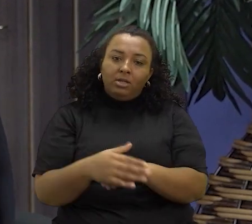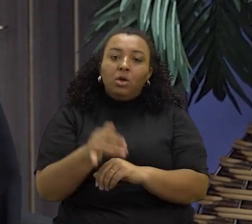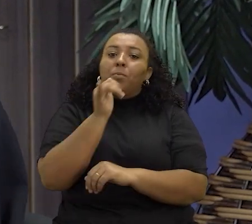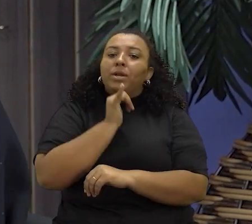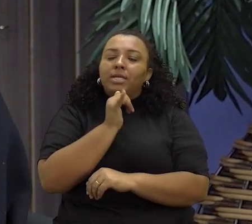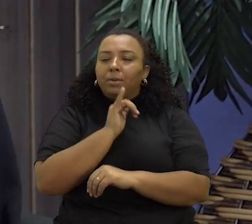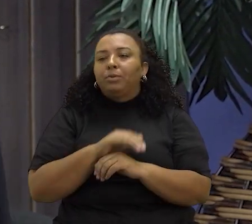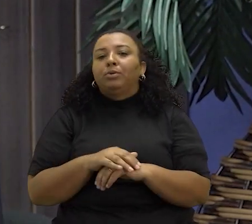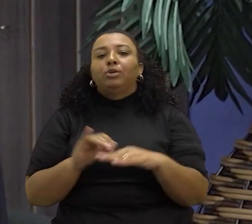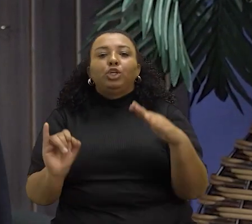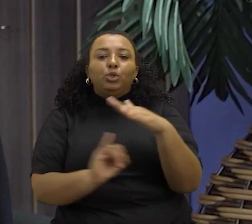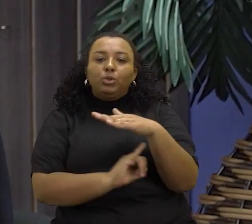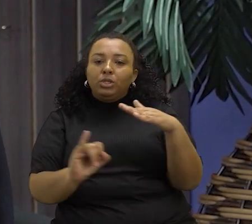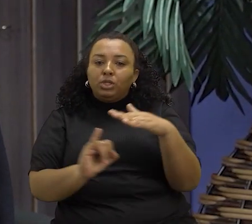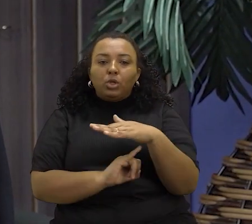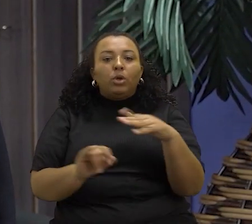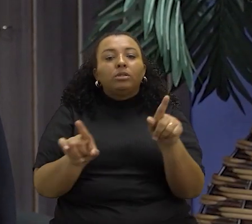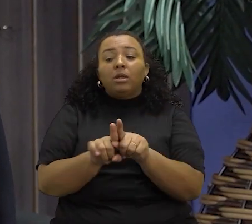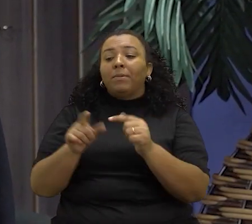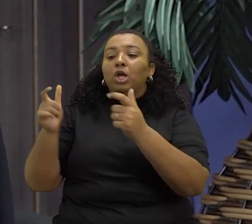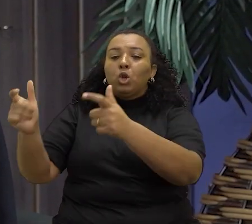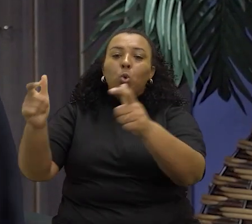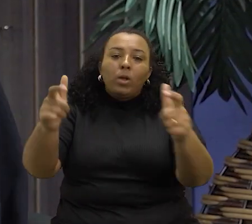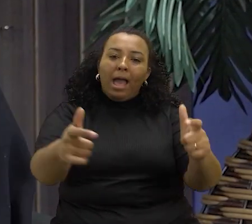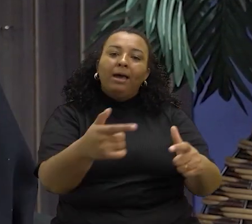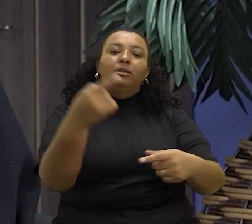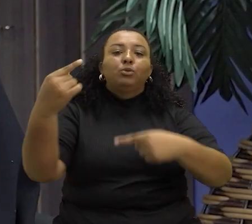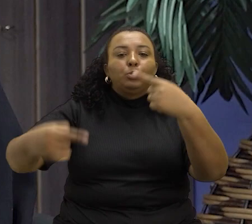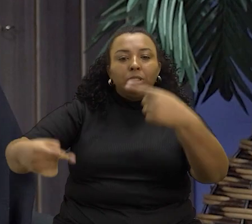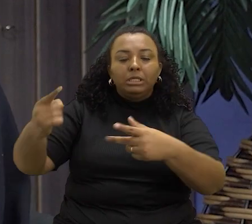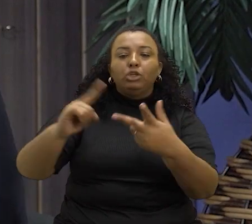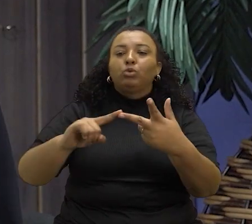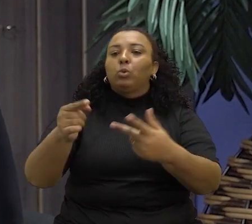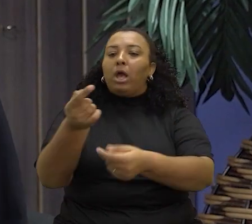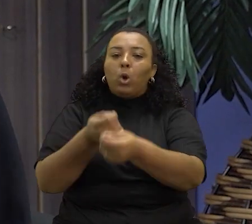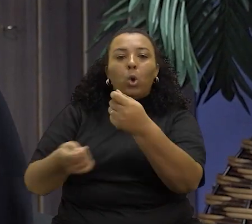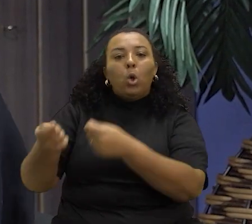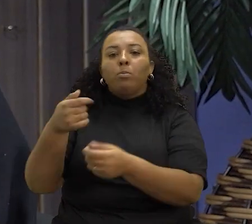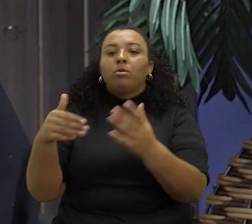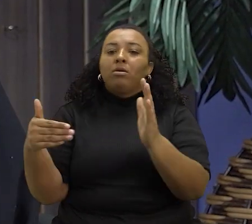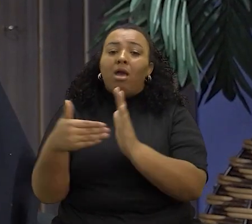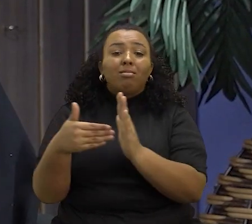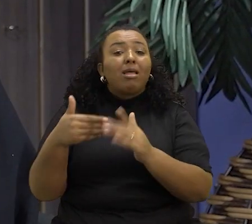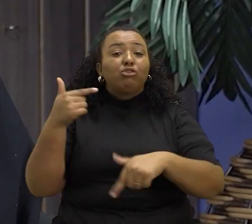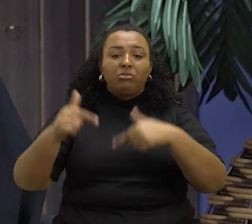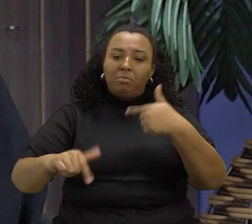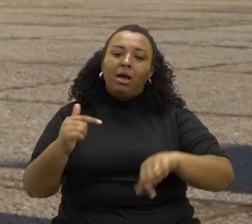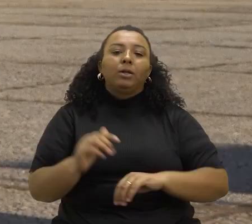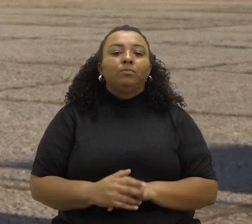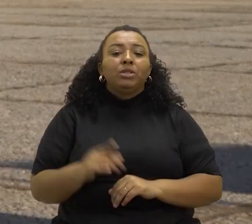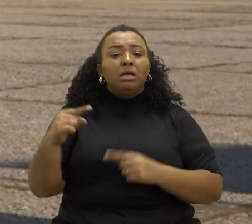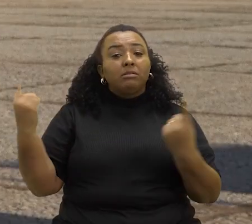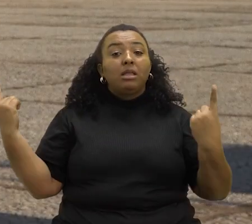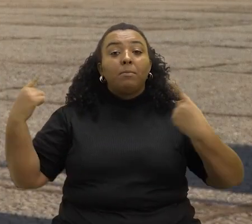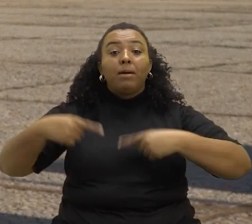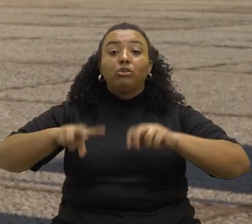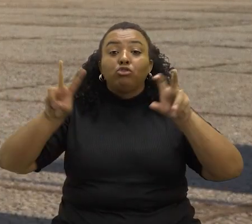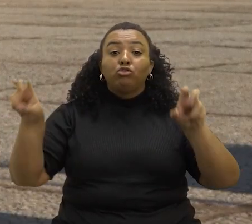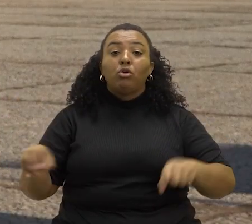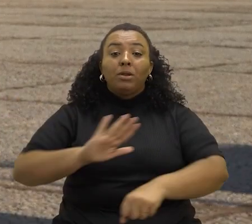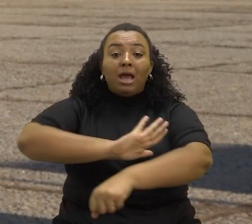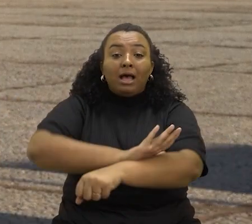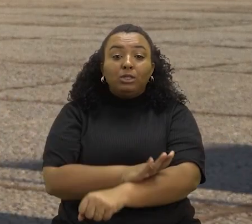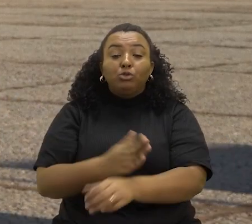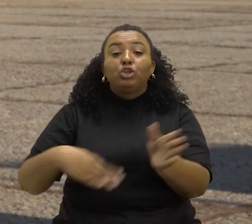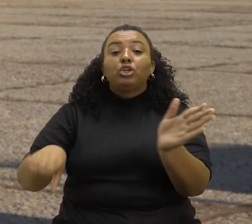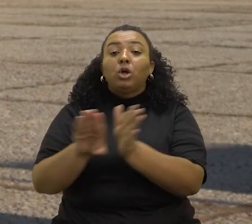exemplo, as instituições, né? E os ambientes políticos, econômicos e até mesmo laborais. E esse debate sobre o